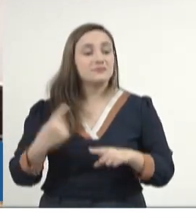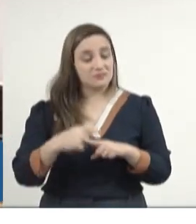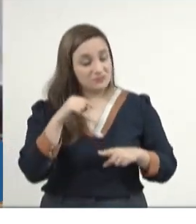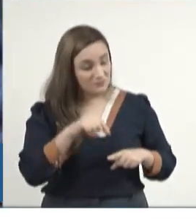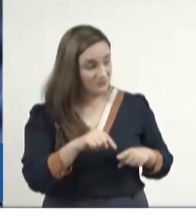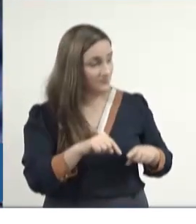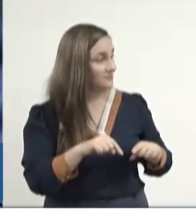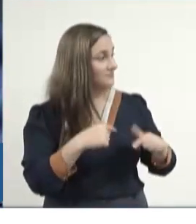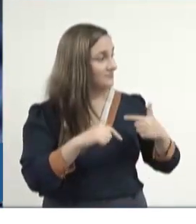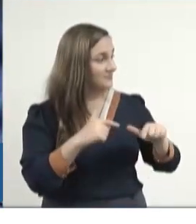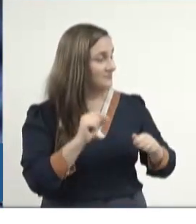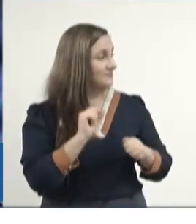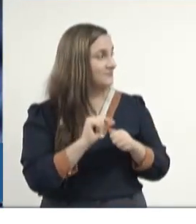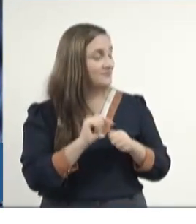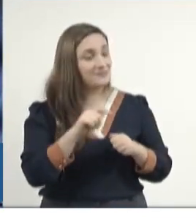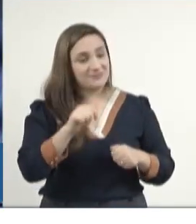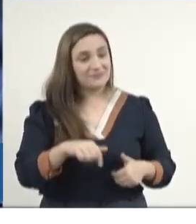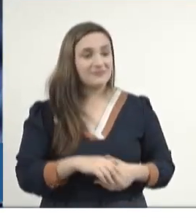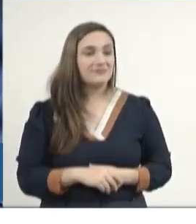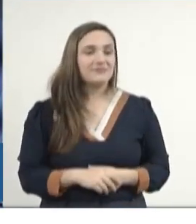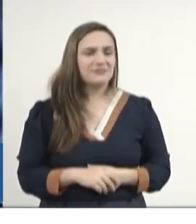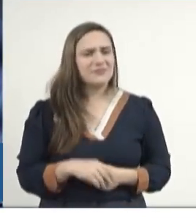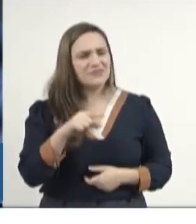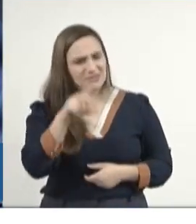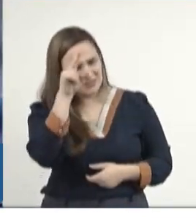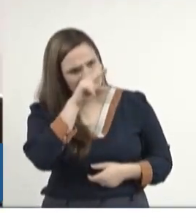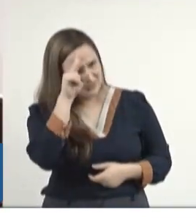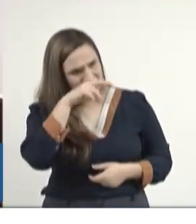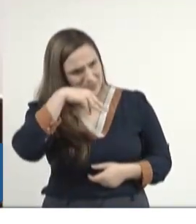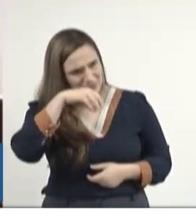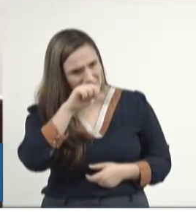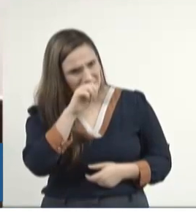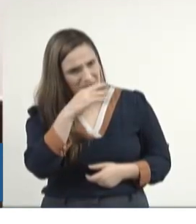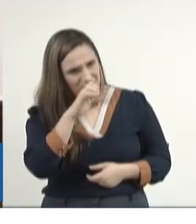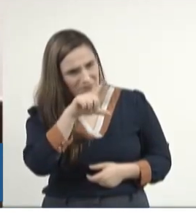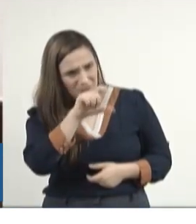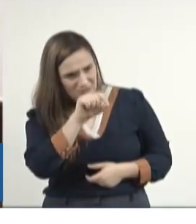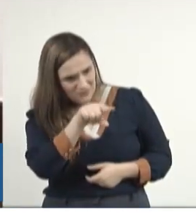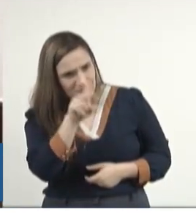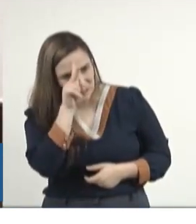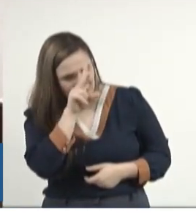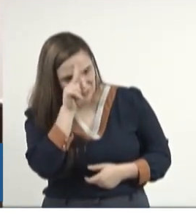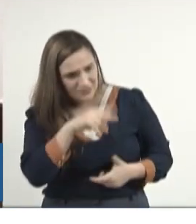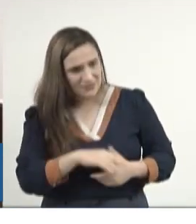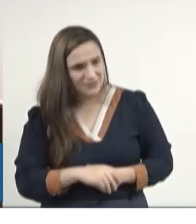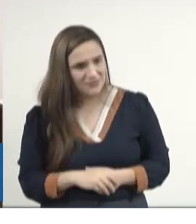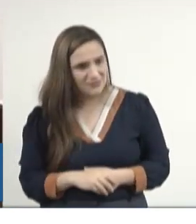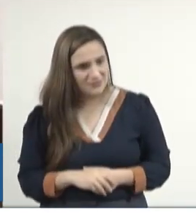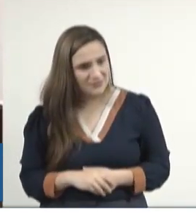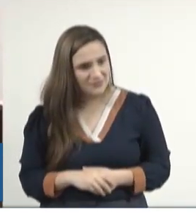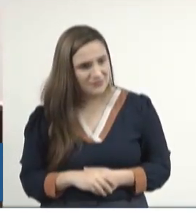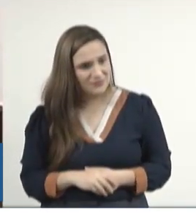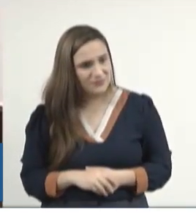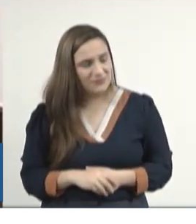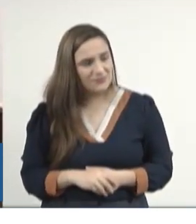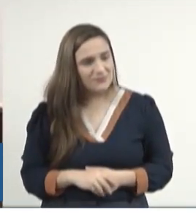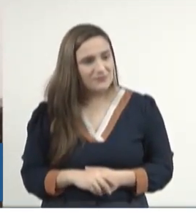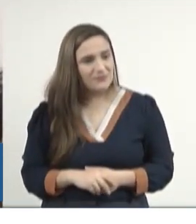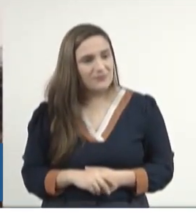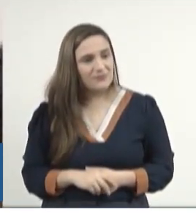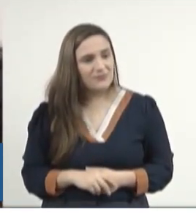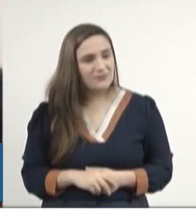hoje e temos uma outra, Marcelo. Está lembrada dela? Temos aquela outra parte da nossa ação